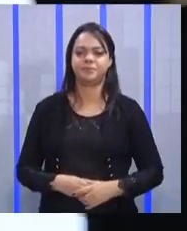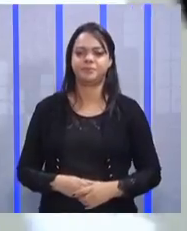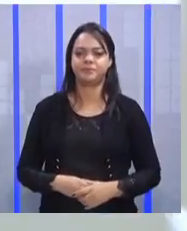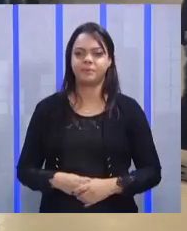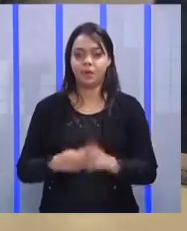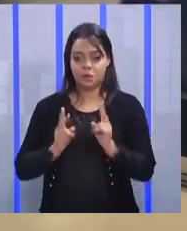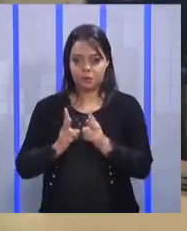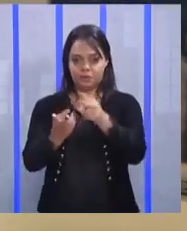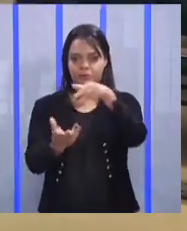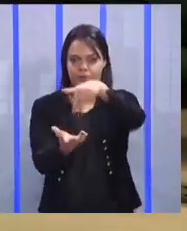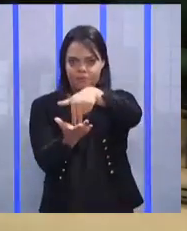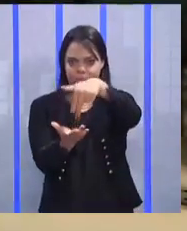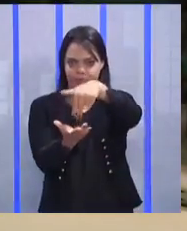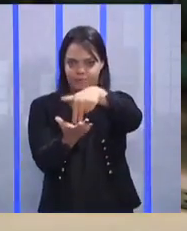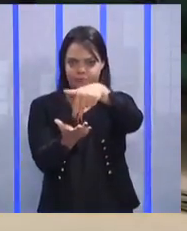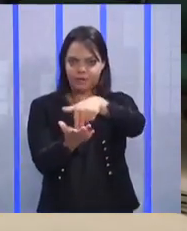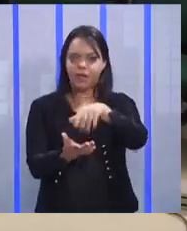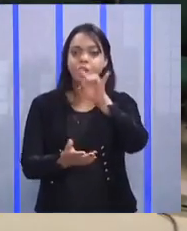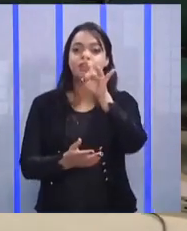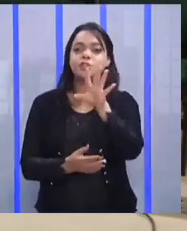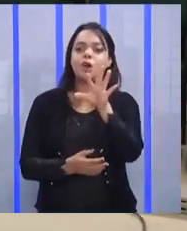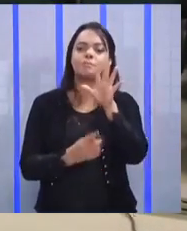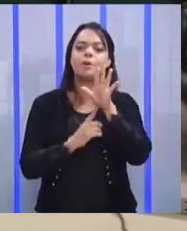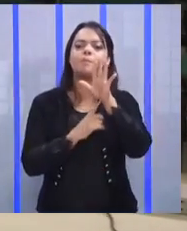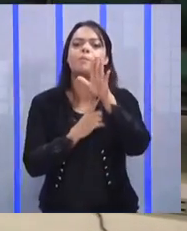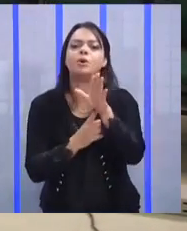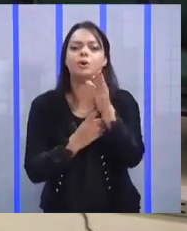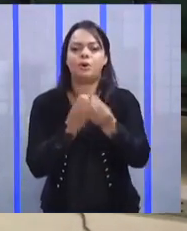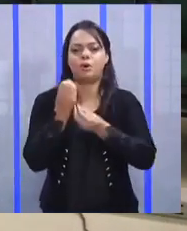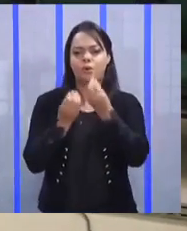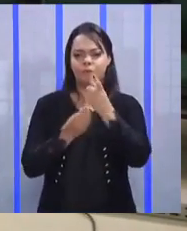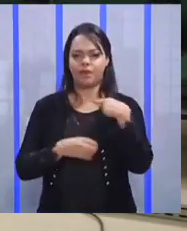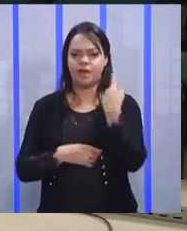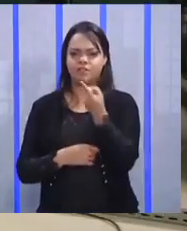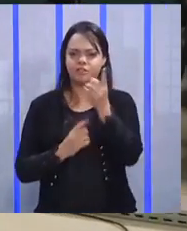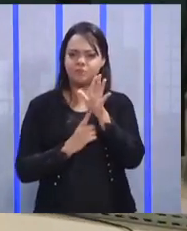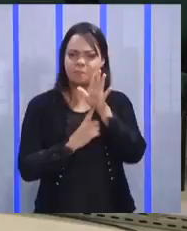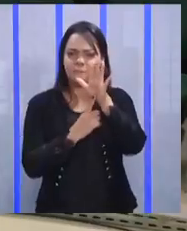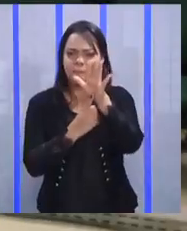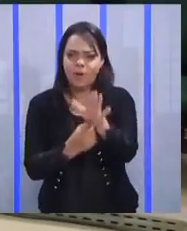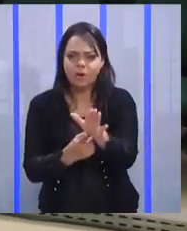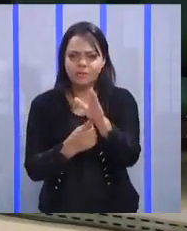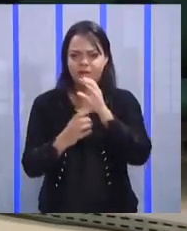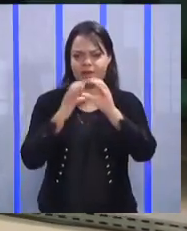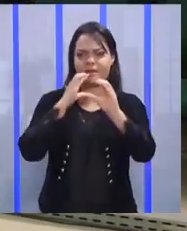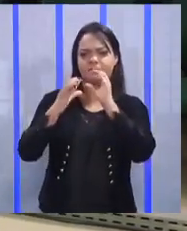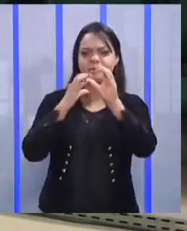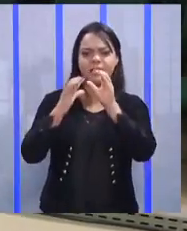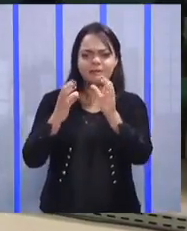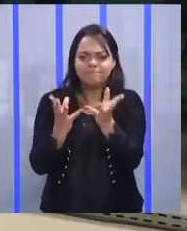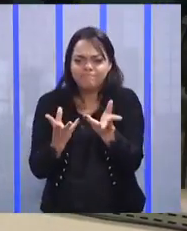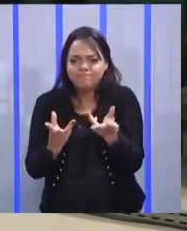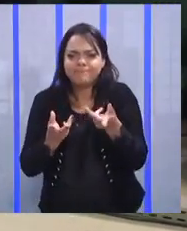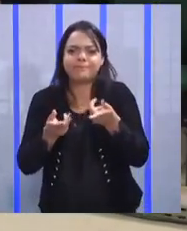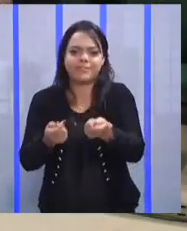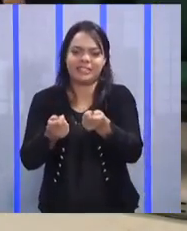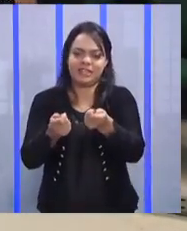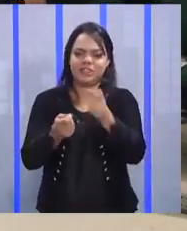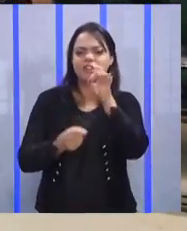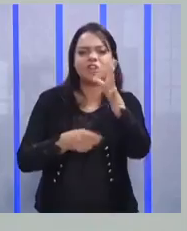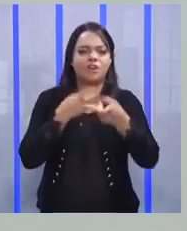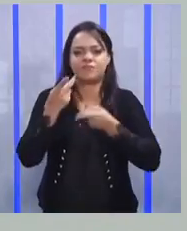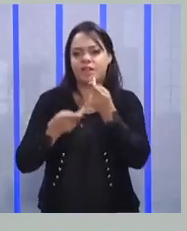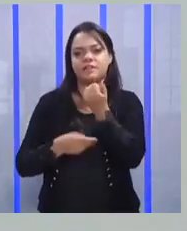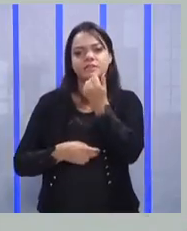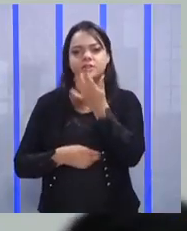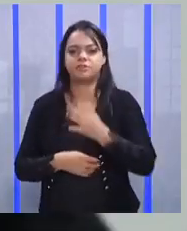Continue em pé, só para provar como que, quando a gente mostra, a comunicação é mais eficaz do que só quando a gente fala.